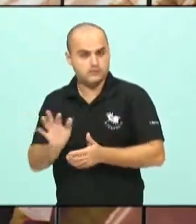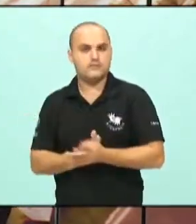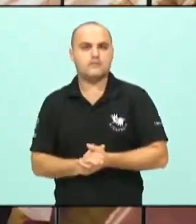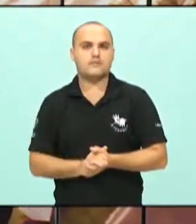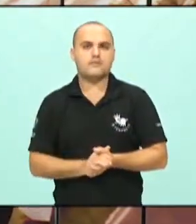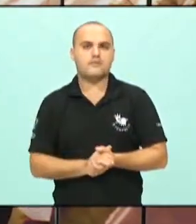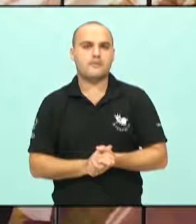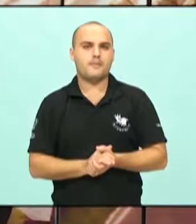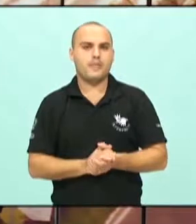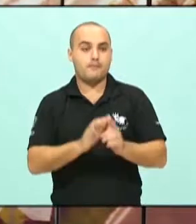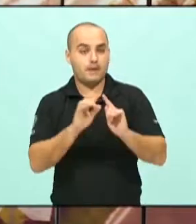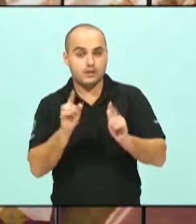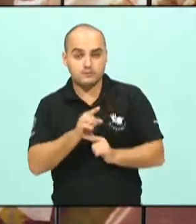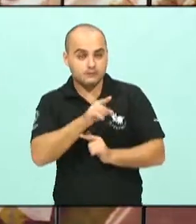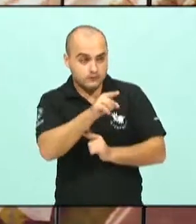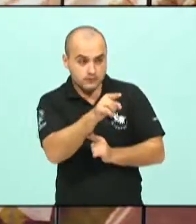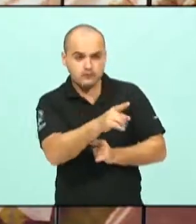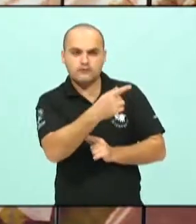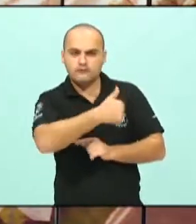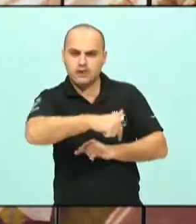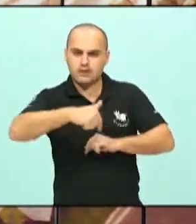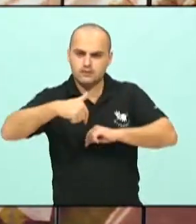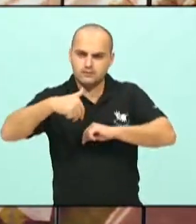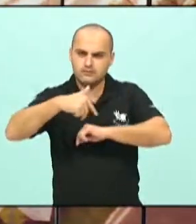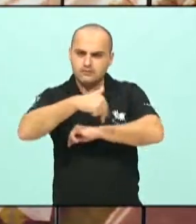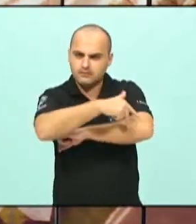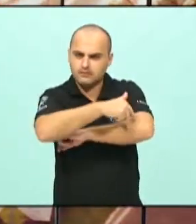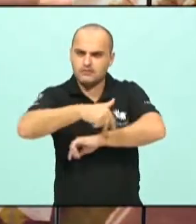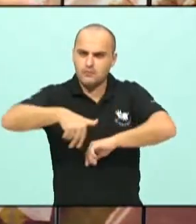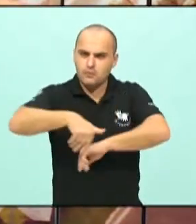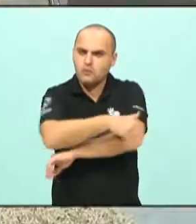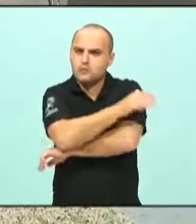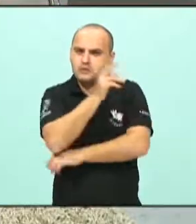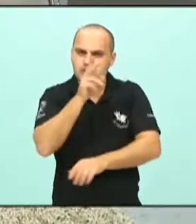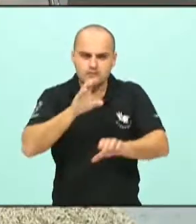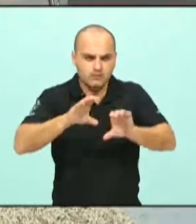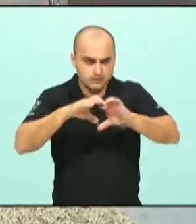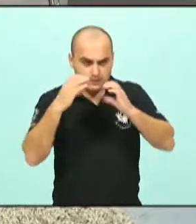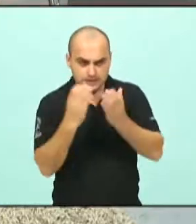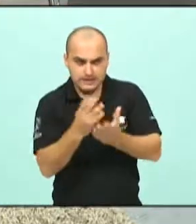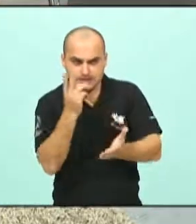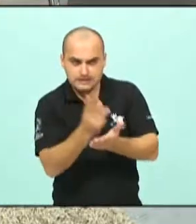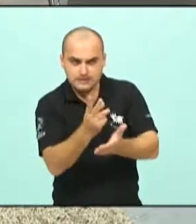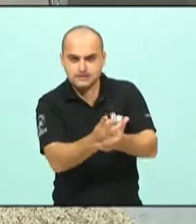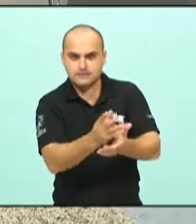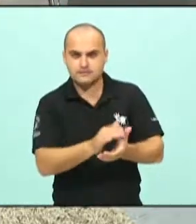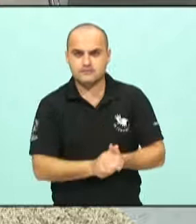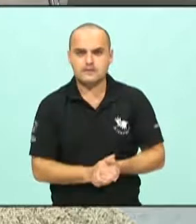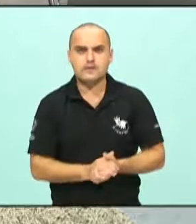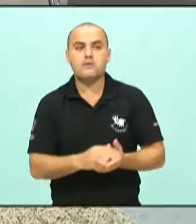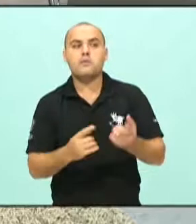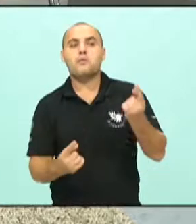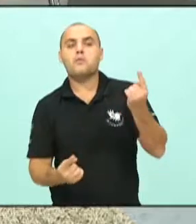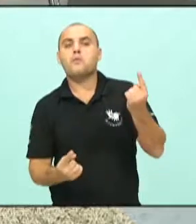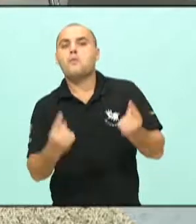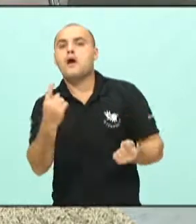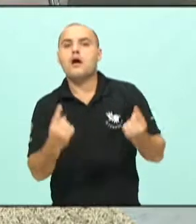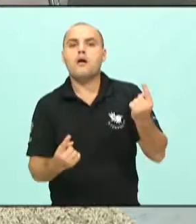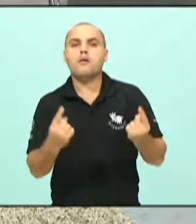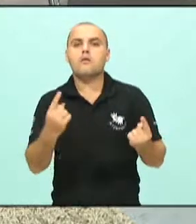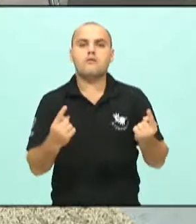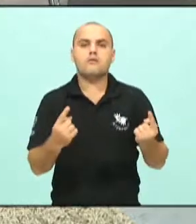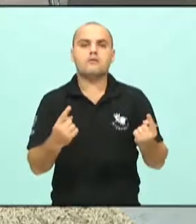Mas o senhor está lá. O senhor tem andado muito pela comunidade. Qual é a receptividade do